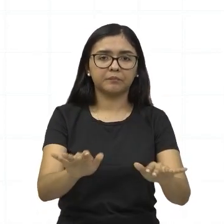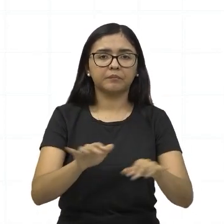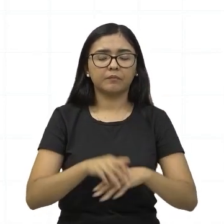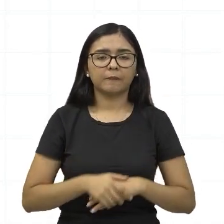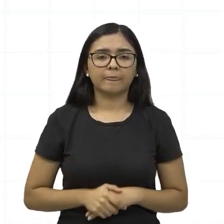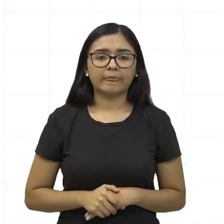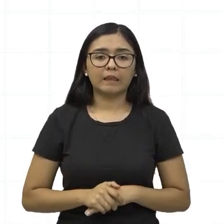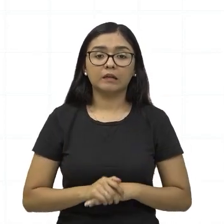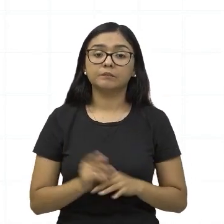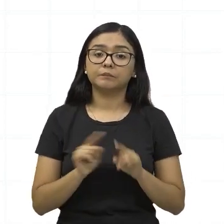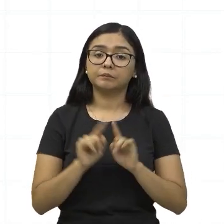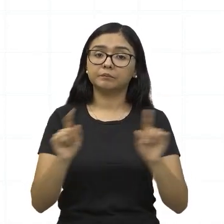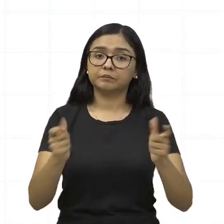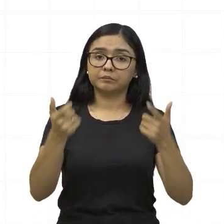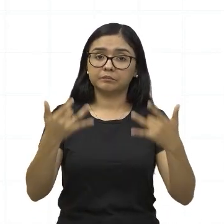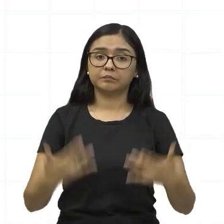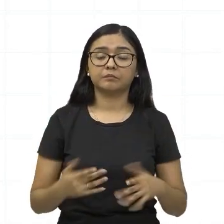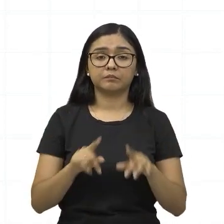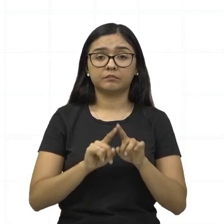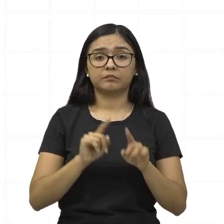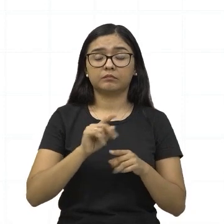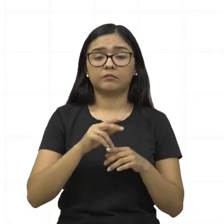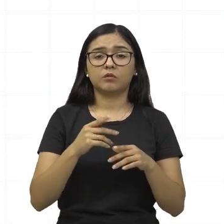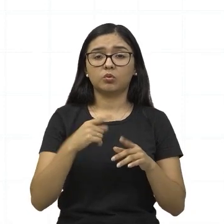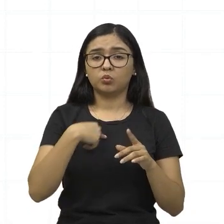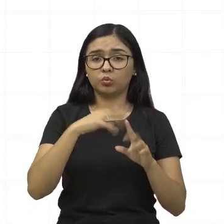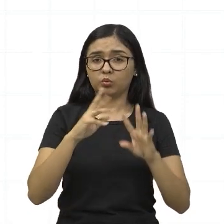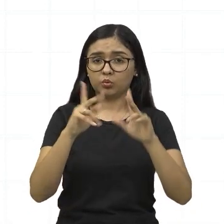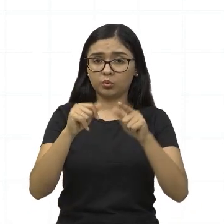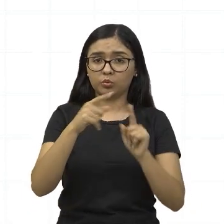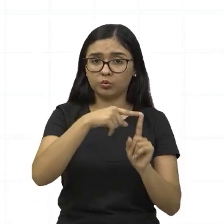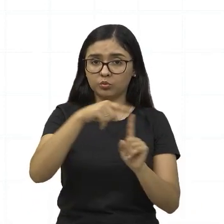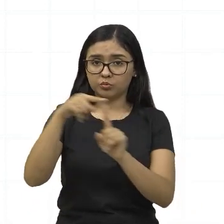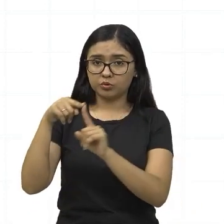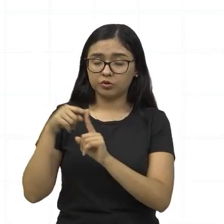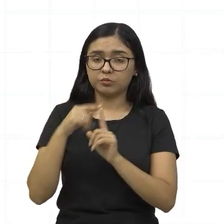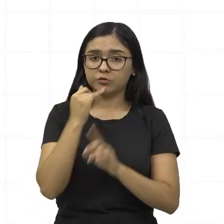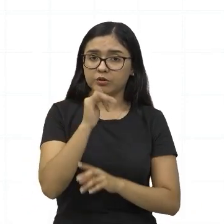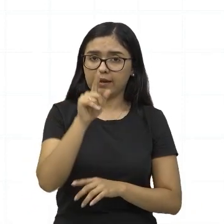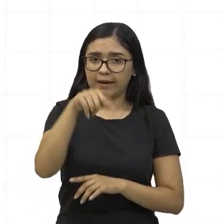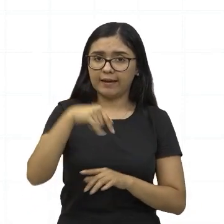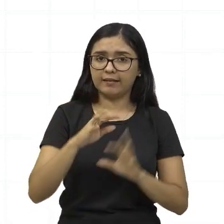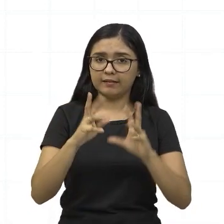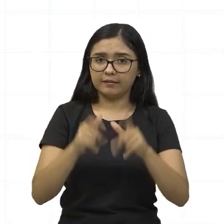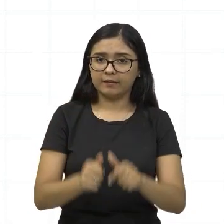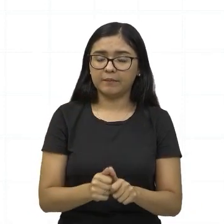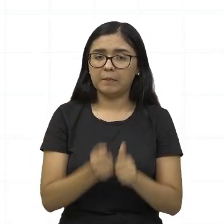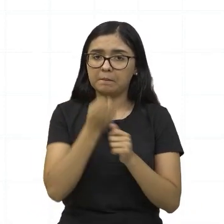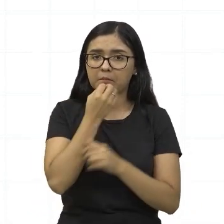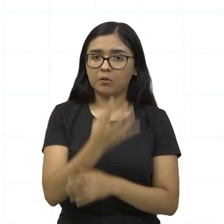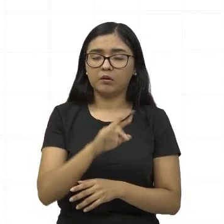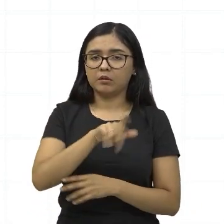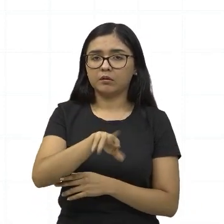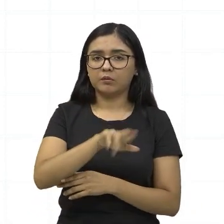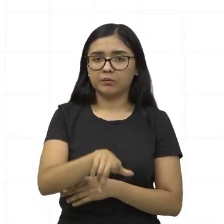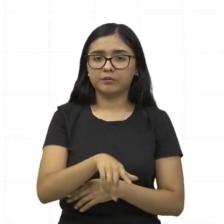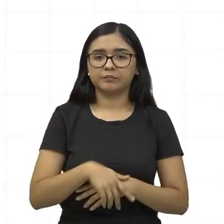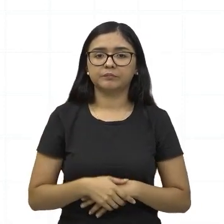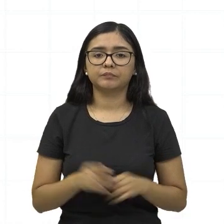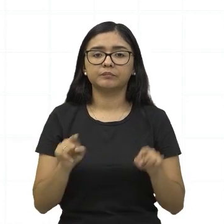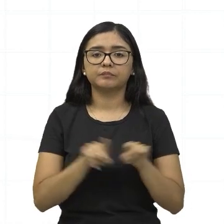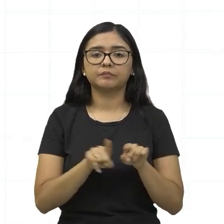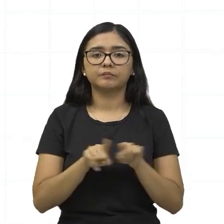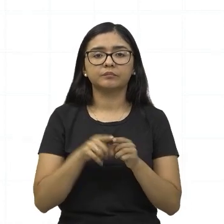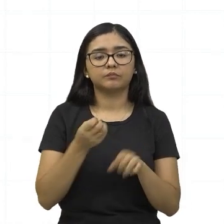Mas, como a gente falou, nem todo tipo de energia gerada é limpa, né, é considerada limpa, e nem toda fonte de energia é